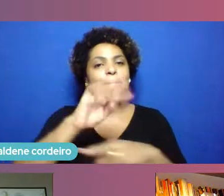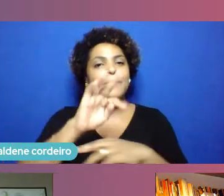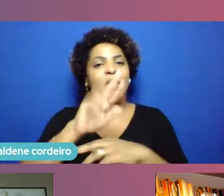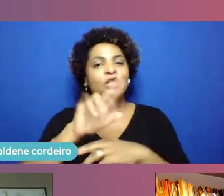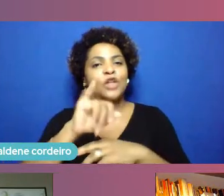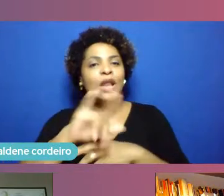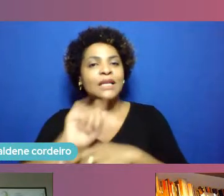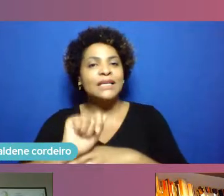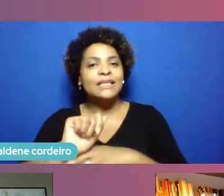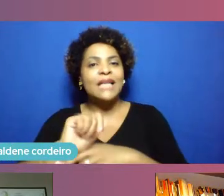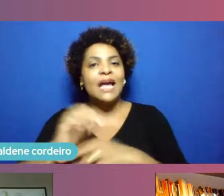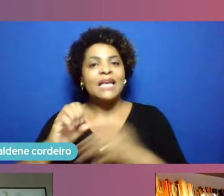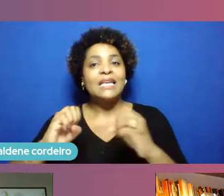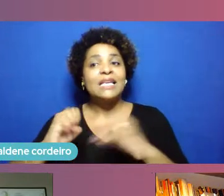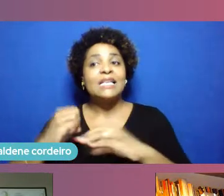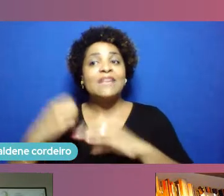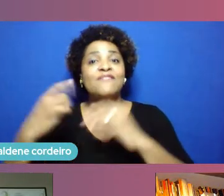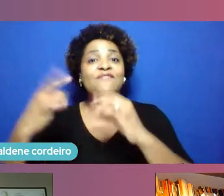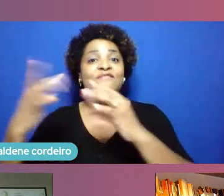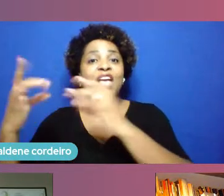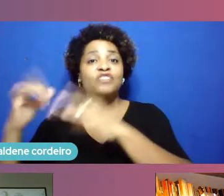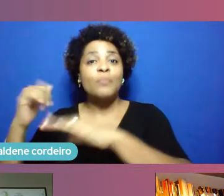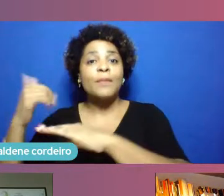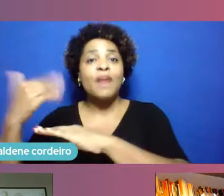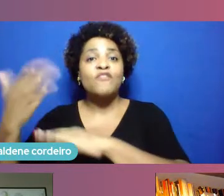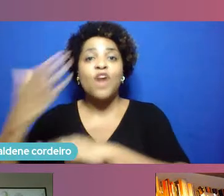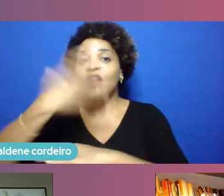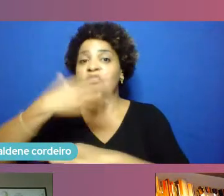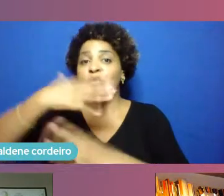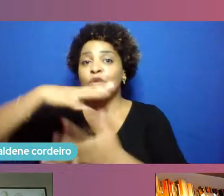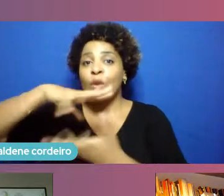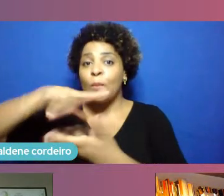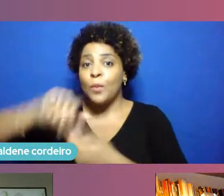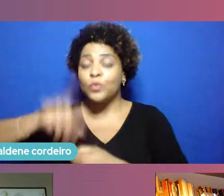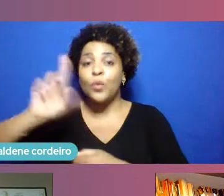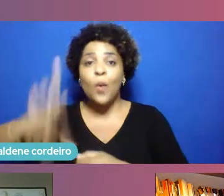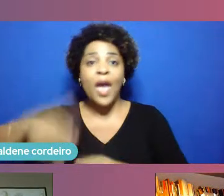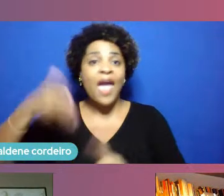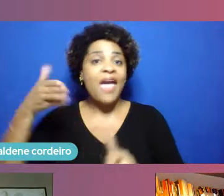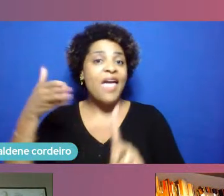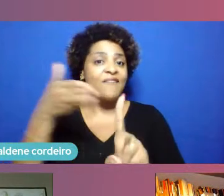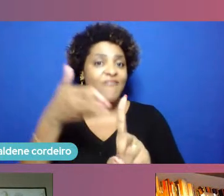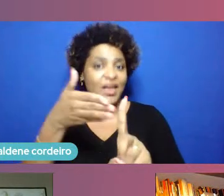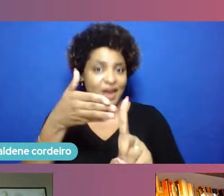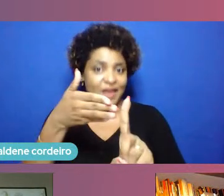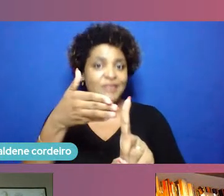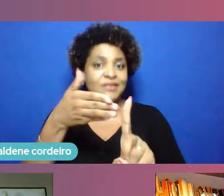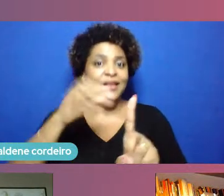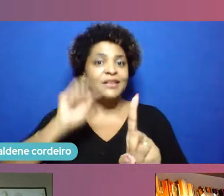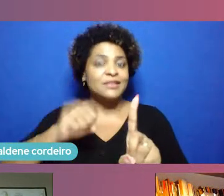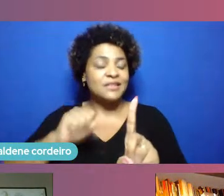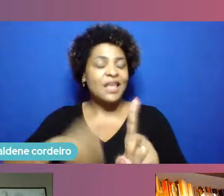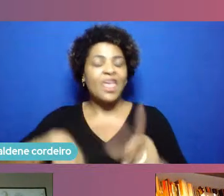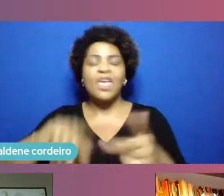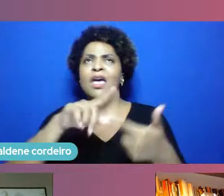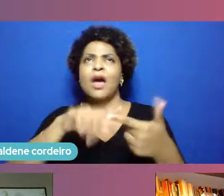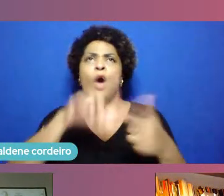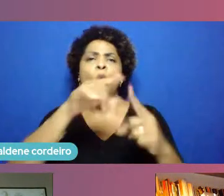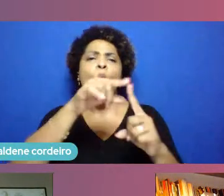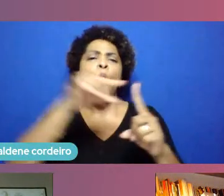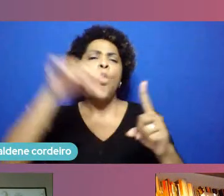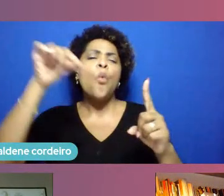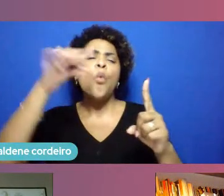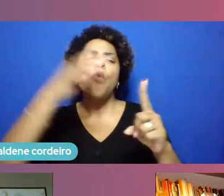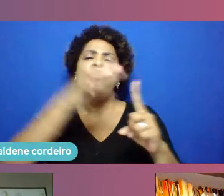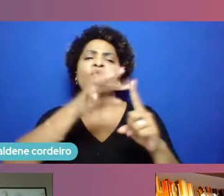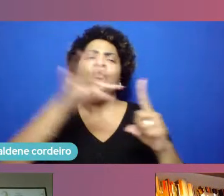para o mundo e é referência já sai ali para você ter ideias uvas e mangas já com a caixa